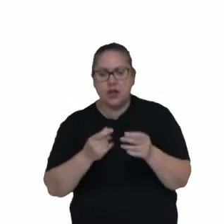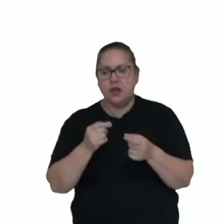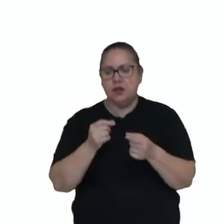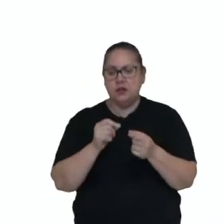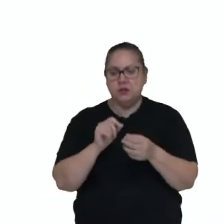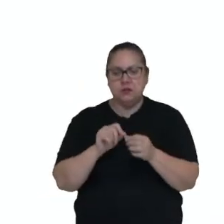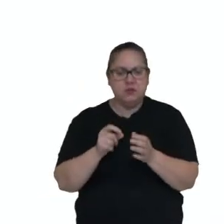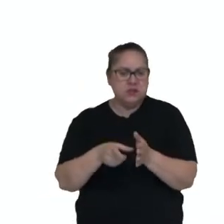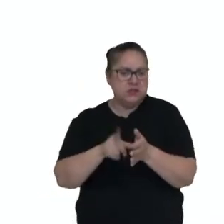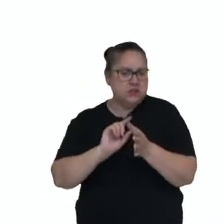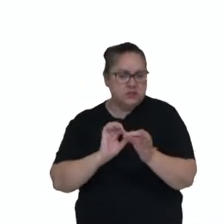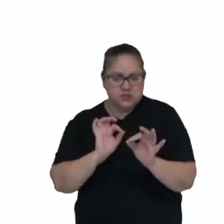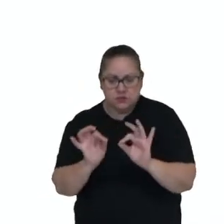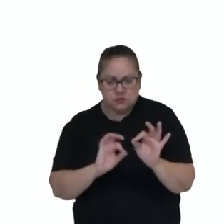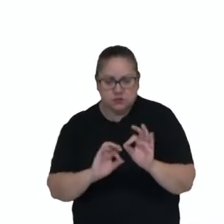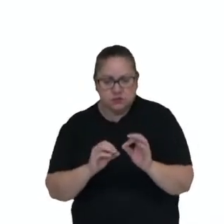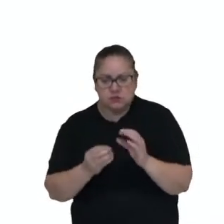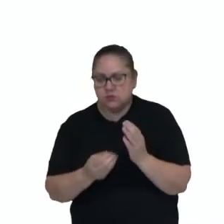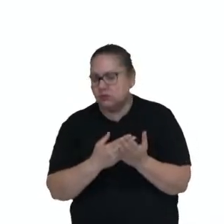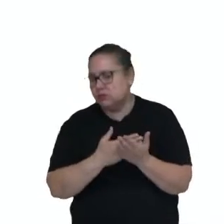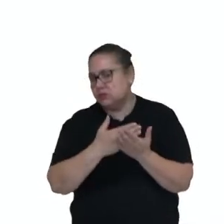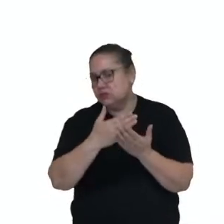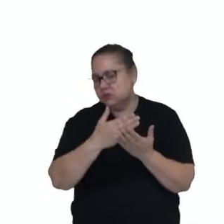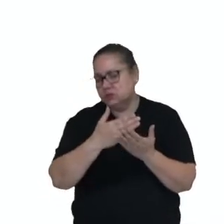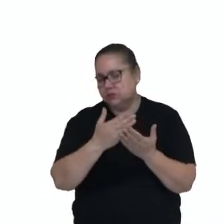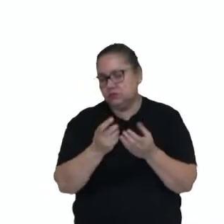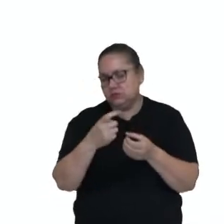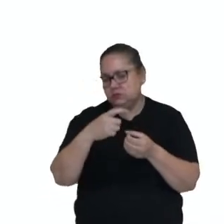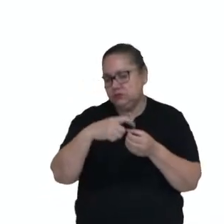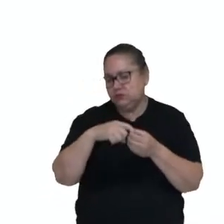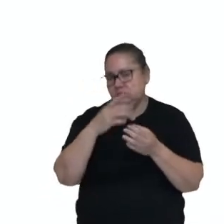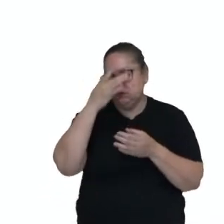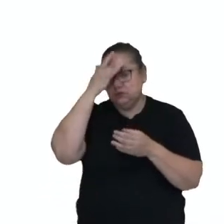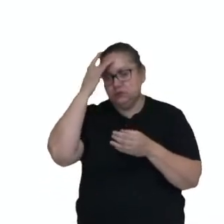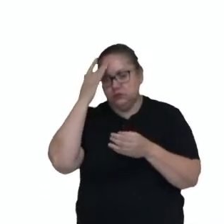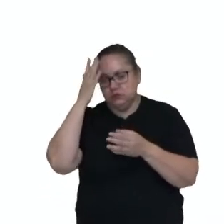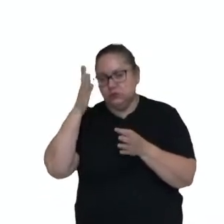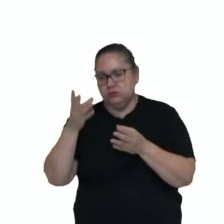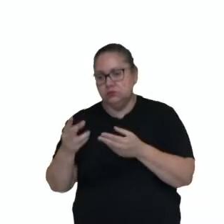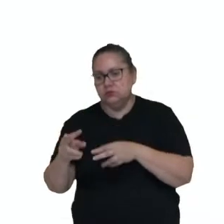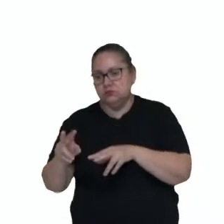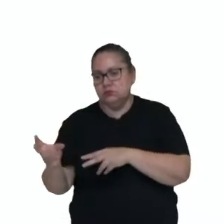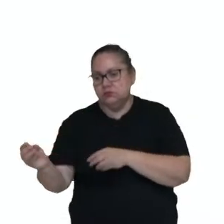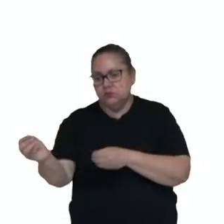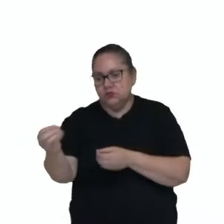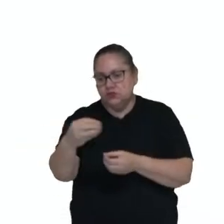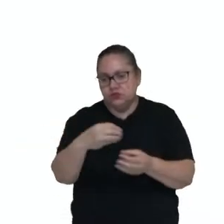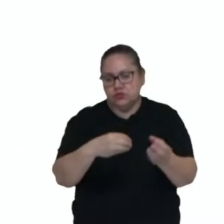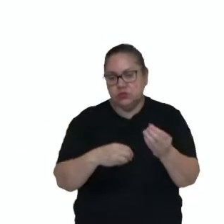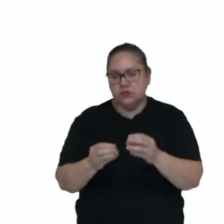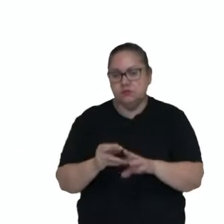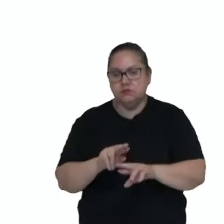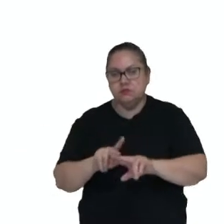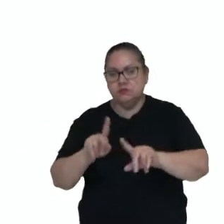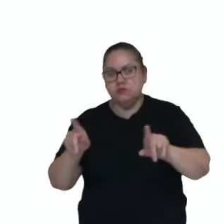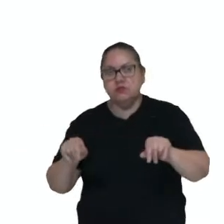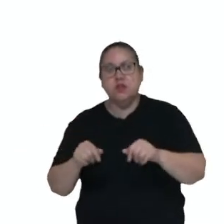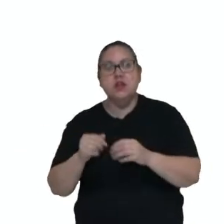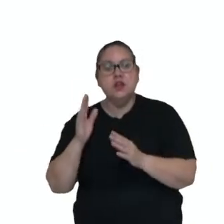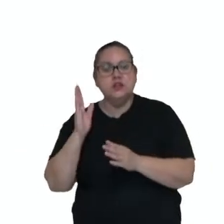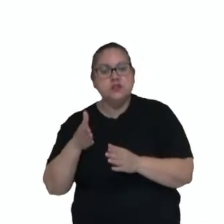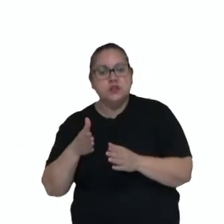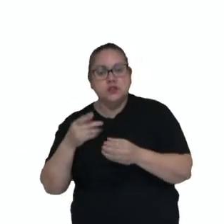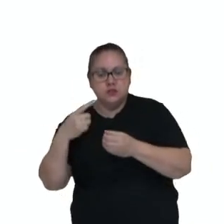diretor prévio, elas simplesmente foram começando a concentrar pessoas pelas mais diversas atividades e funções. Já